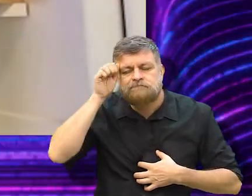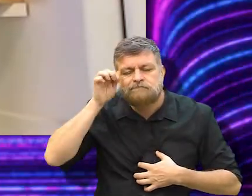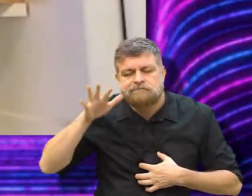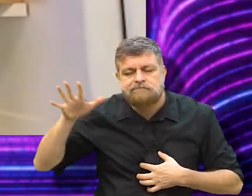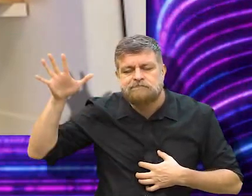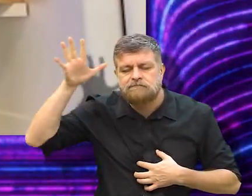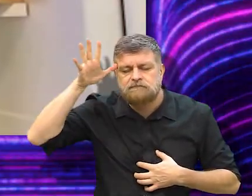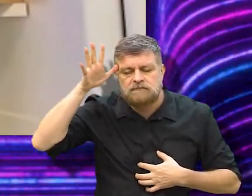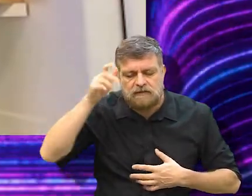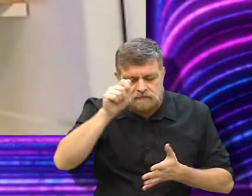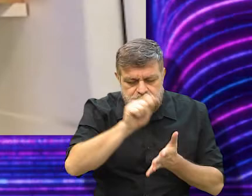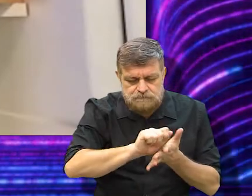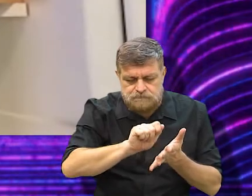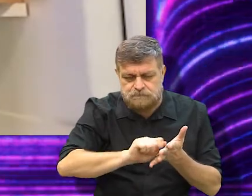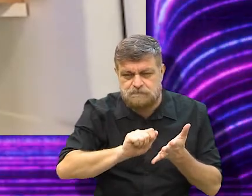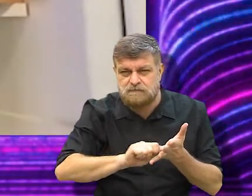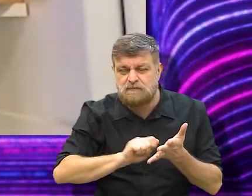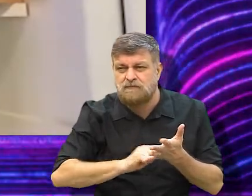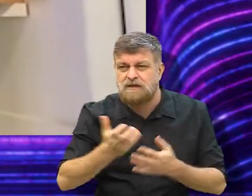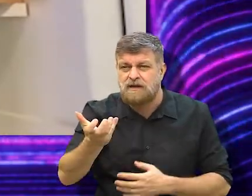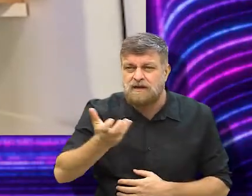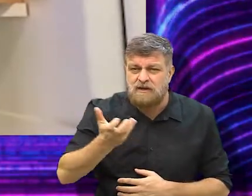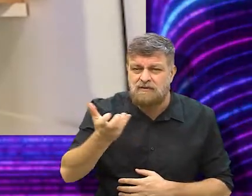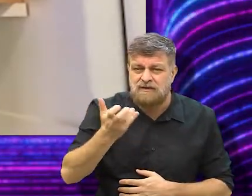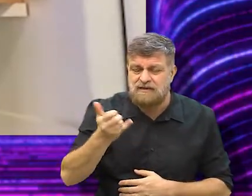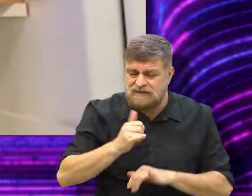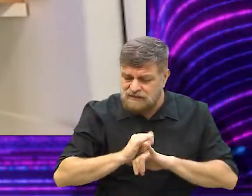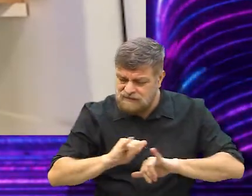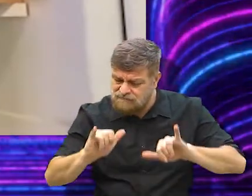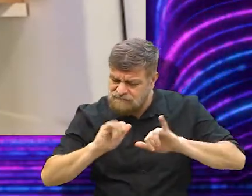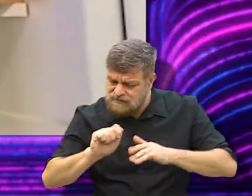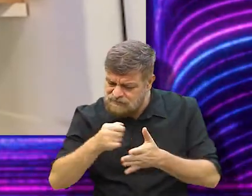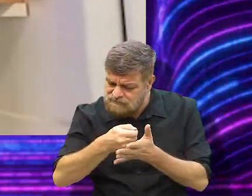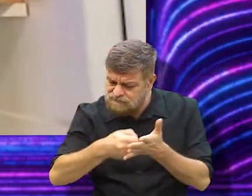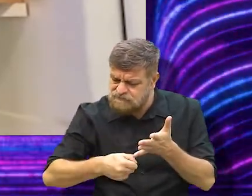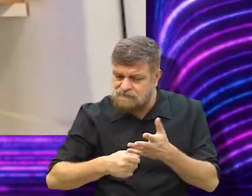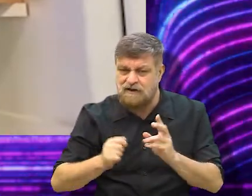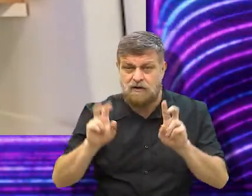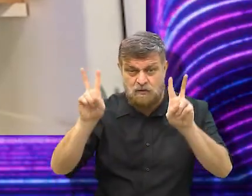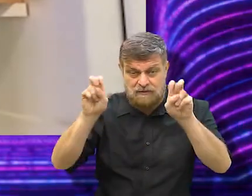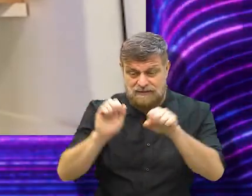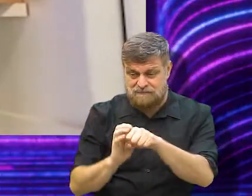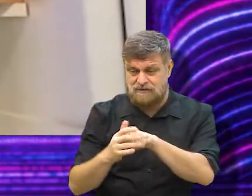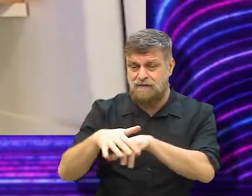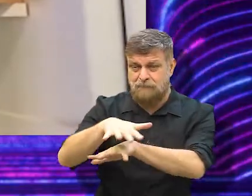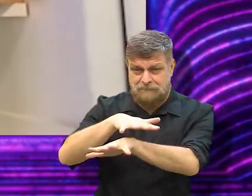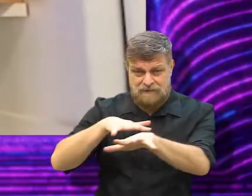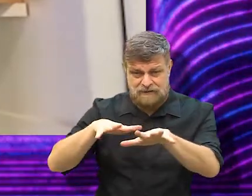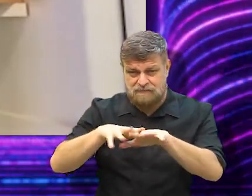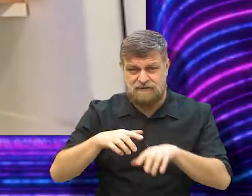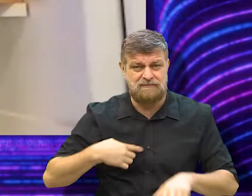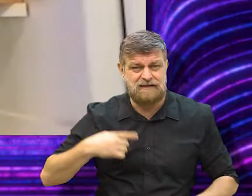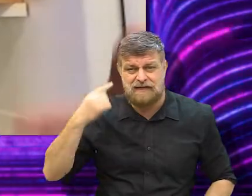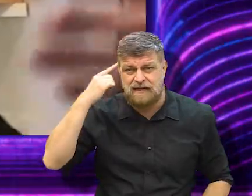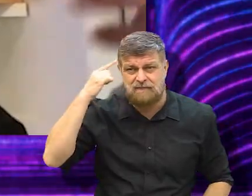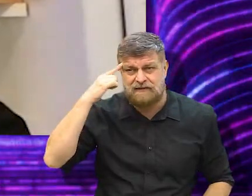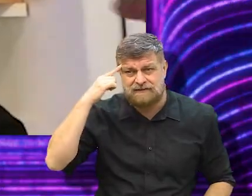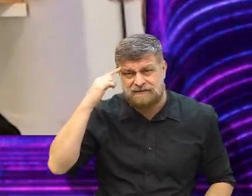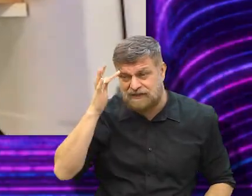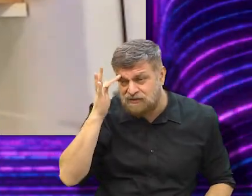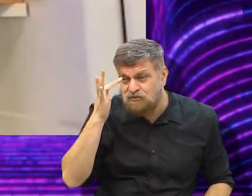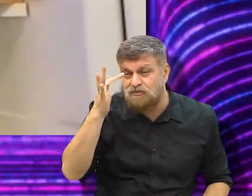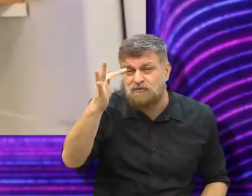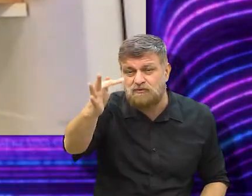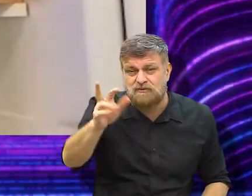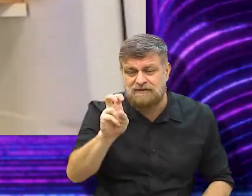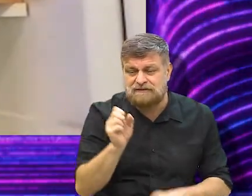narrativa do romance? Eu, de fato, queria escrever alguma coisa sobre a pandemia, é um fato muito forte, e eu não queria pensar nisso daqui